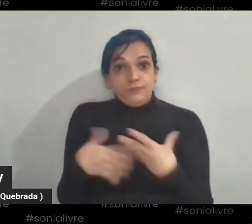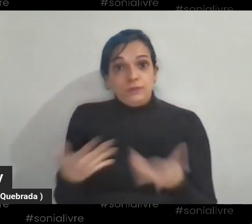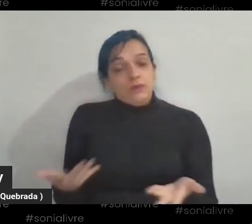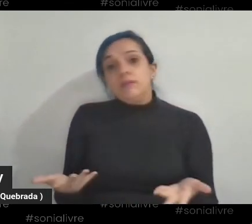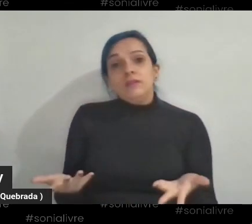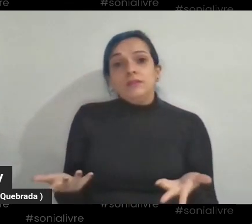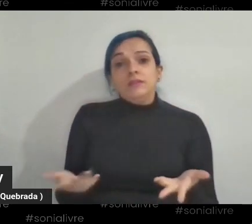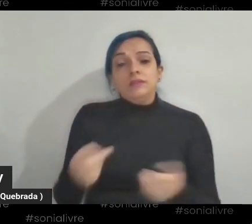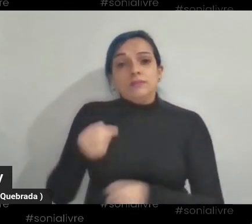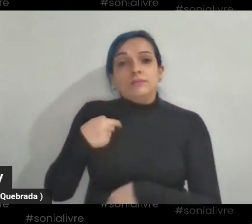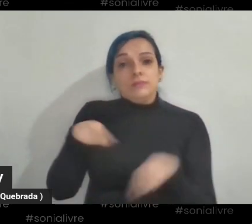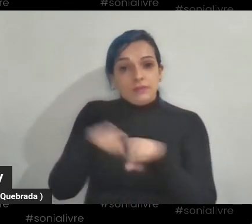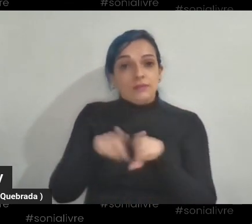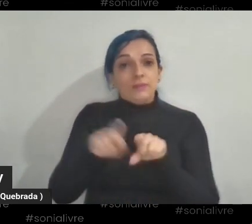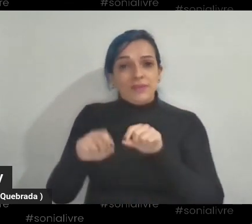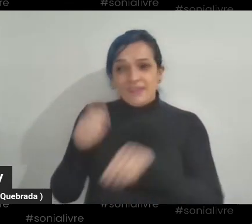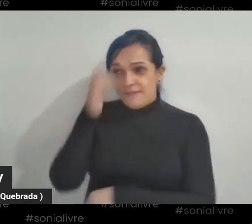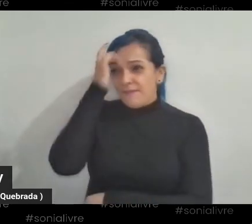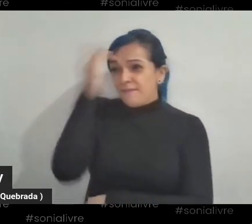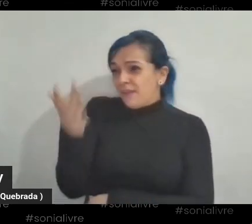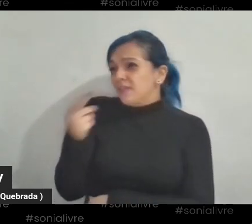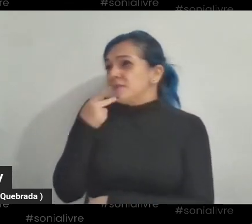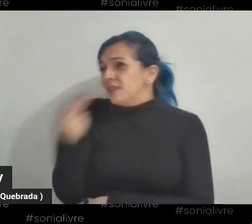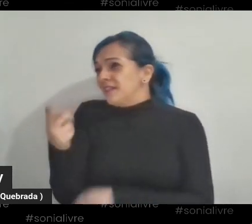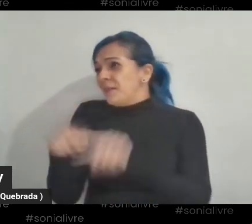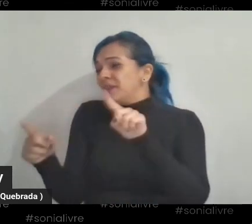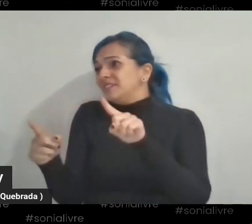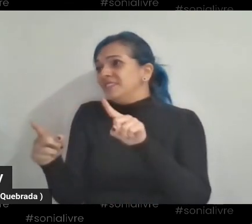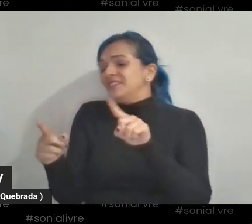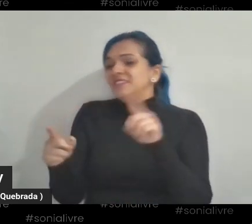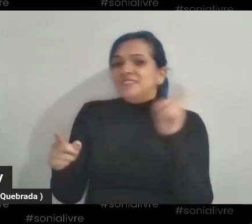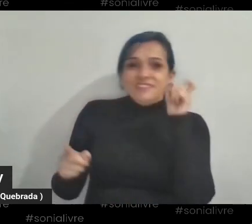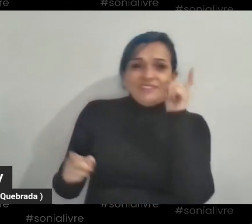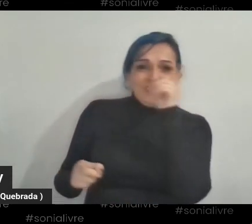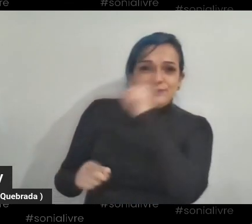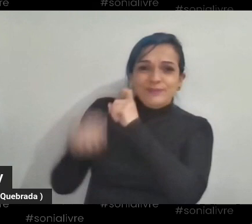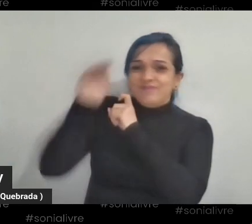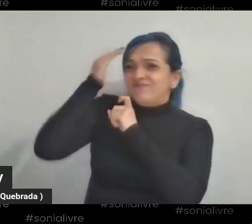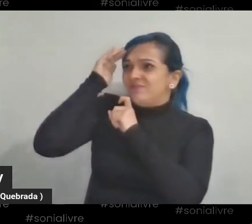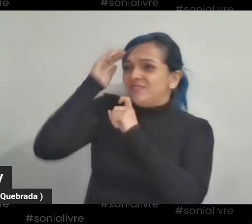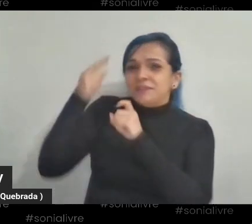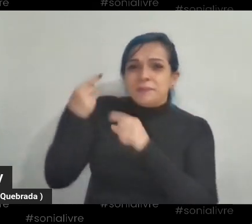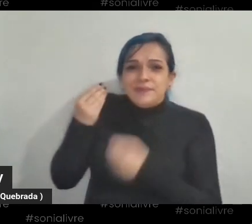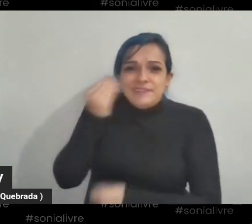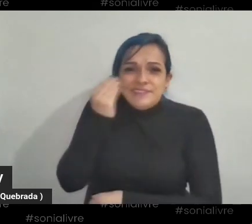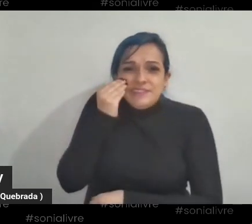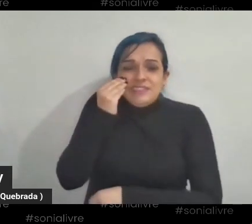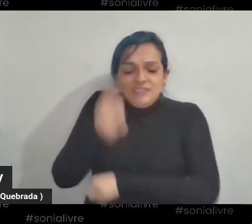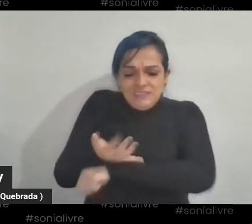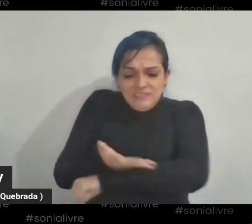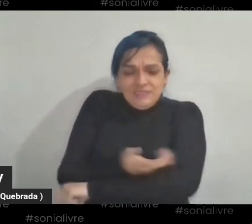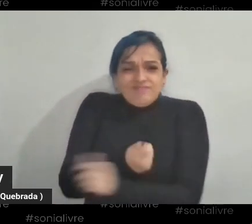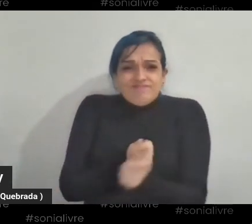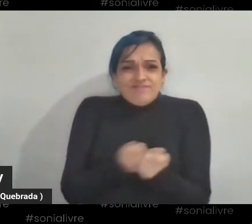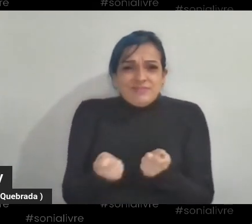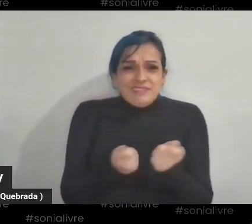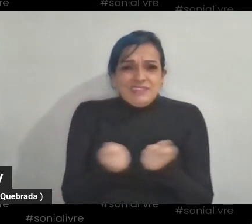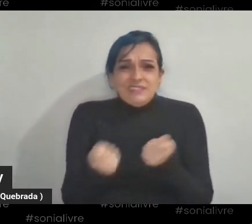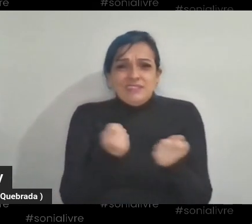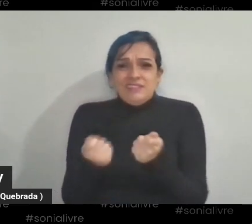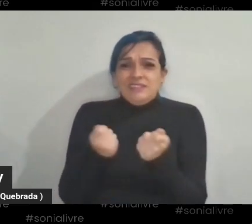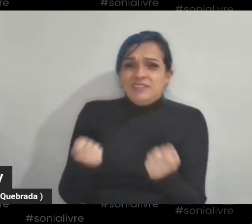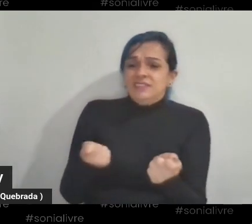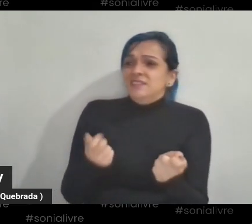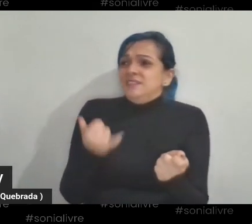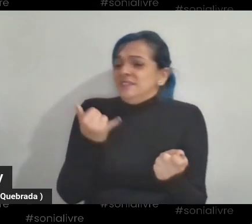mesmo tempo que é fácil de falar, mas é difícil de falar, porque você tenta segurar a emoção para não falar besteira, e ao mesmo tempo